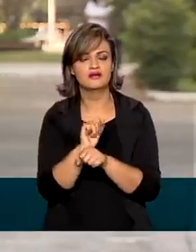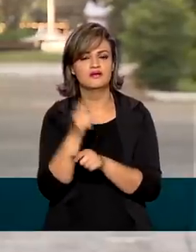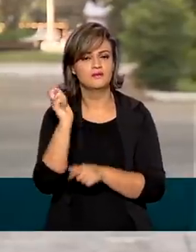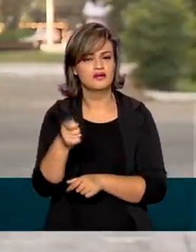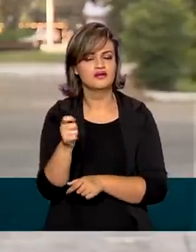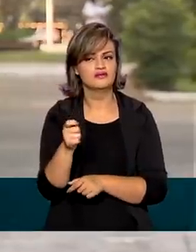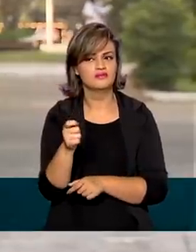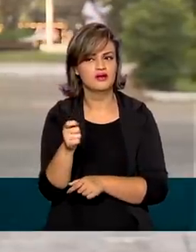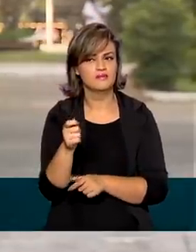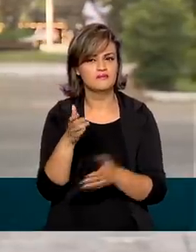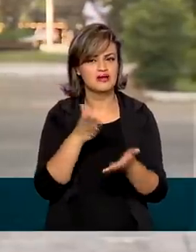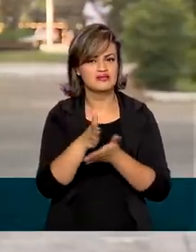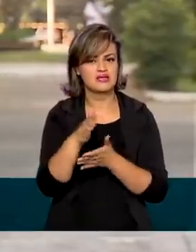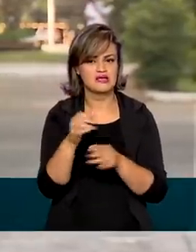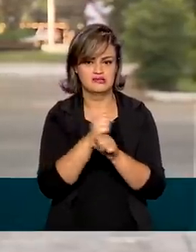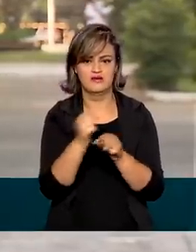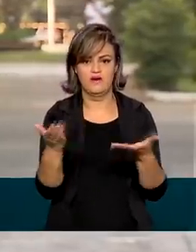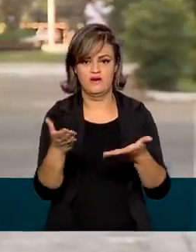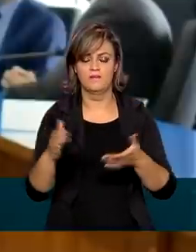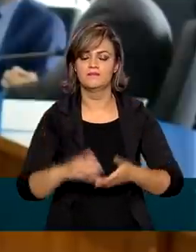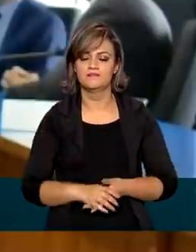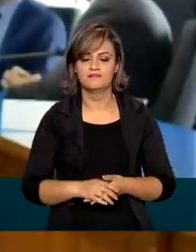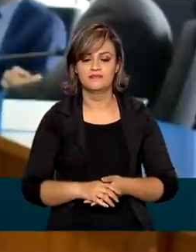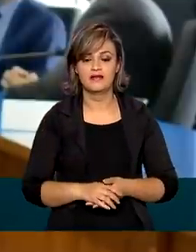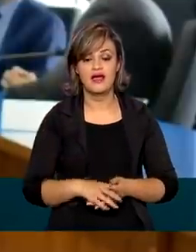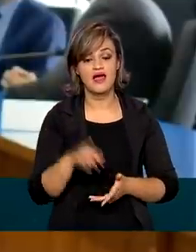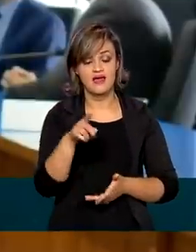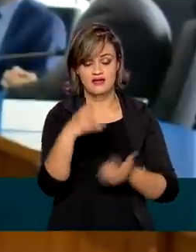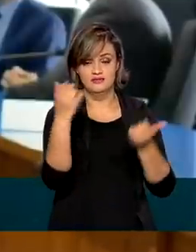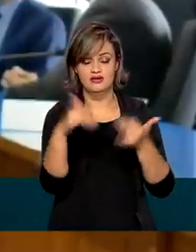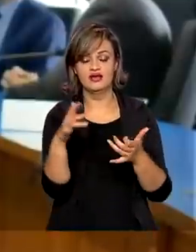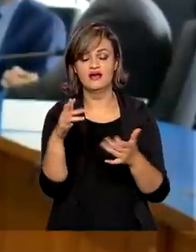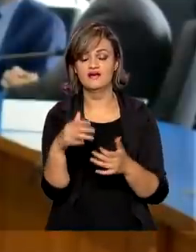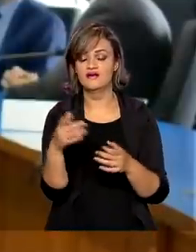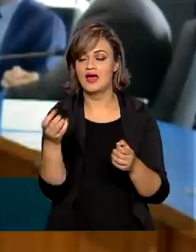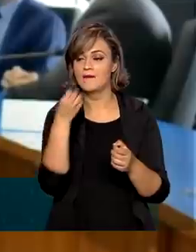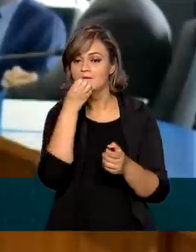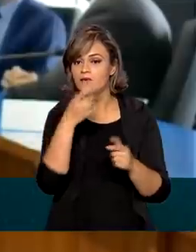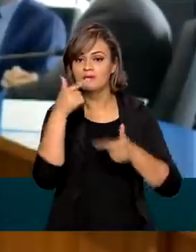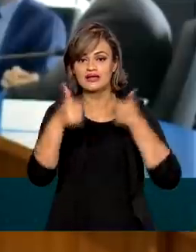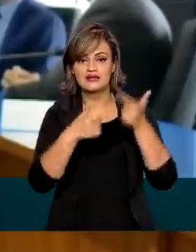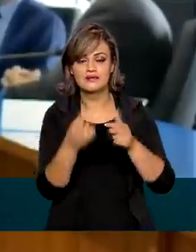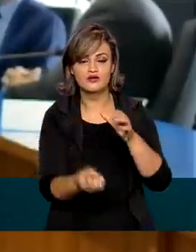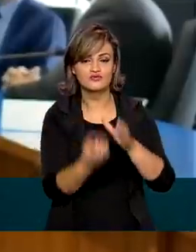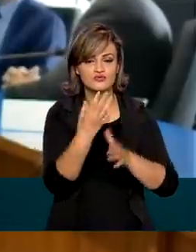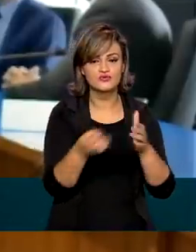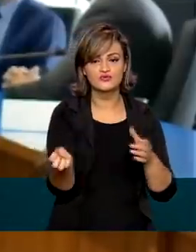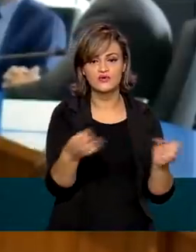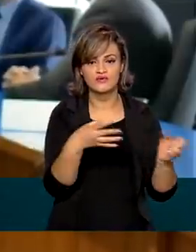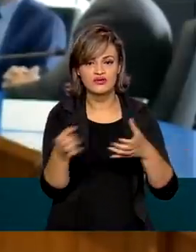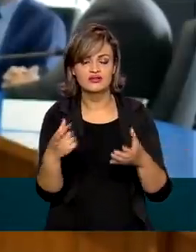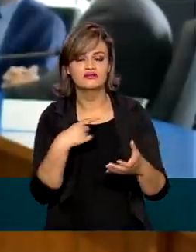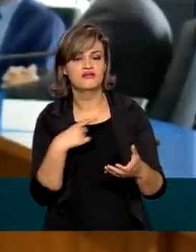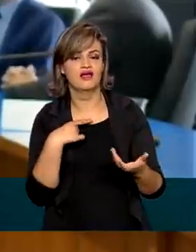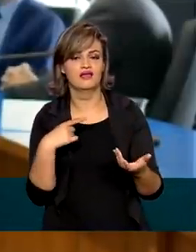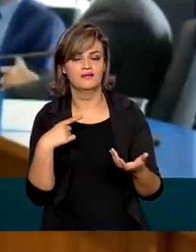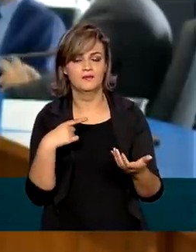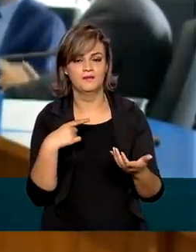para serem arrendados ainda este ano. Isso vai trazer os empregos de volta, vai trazer os investimentos de volta.